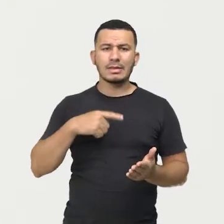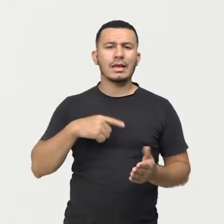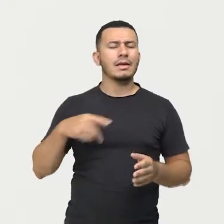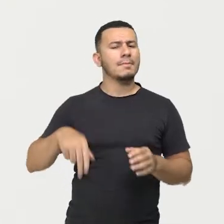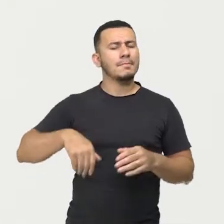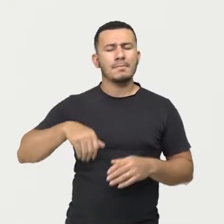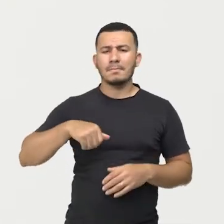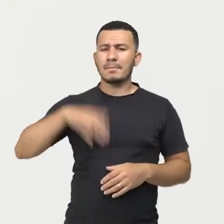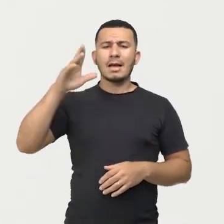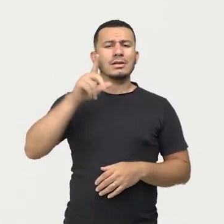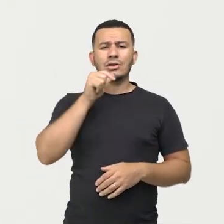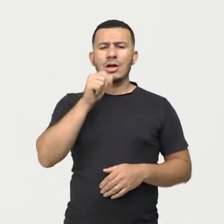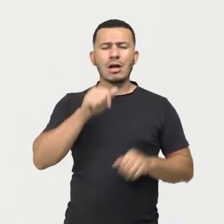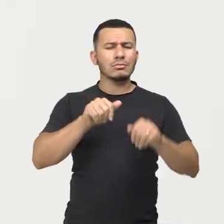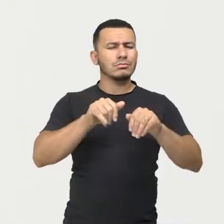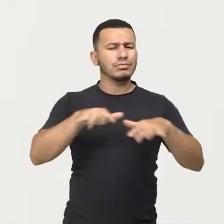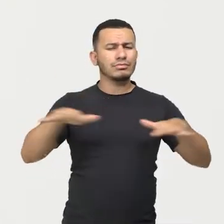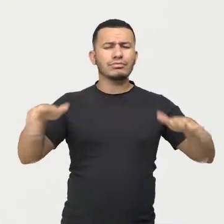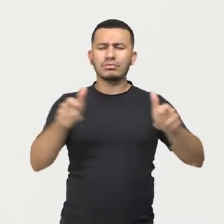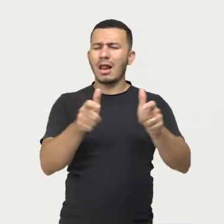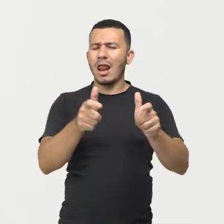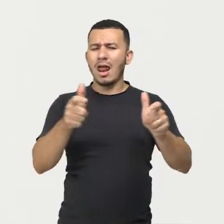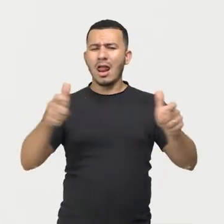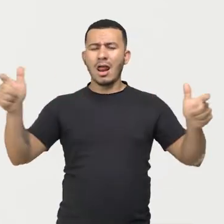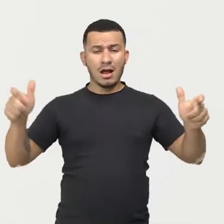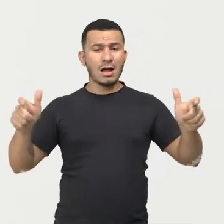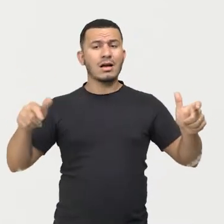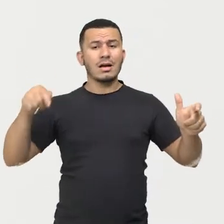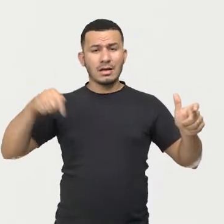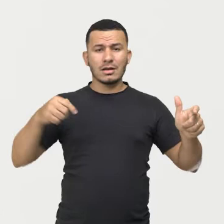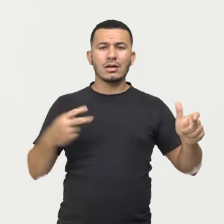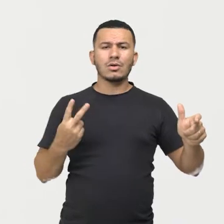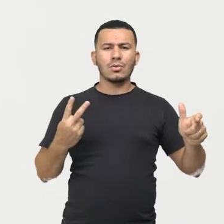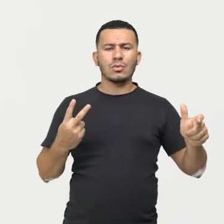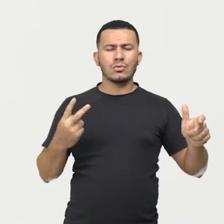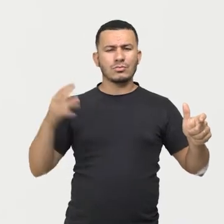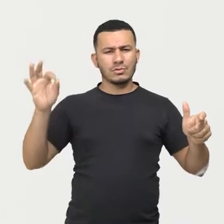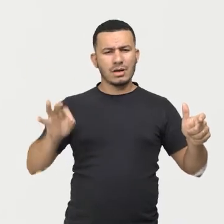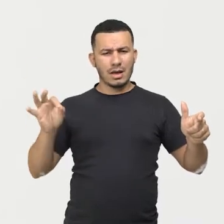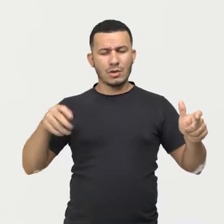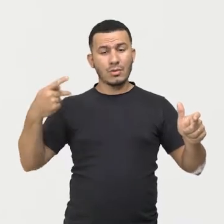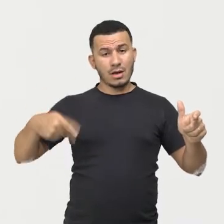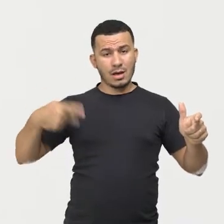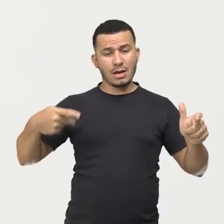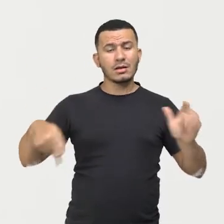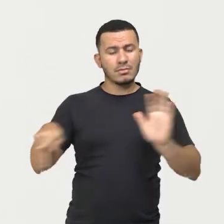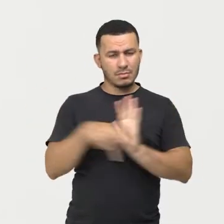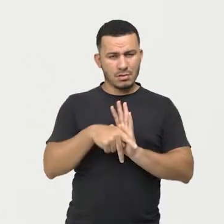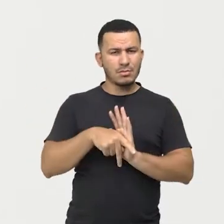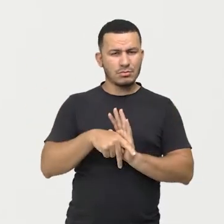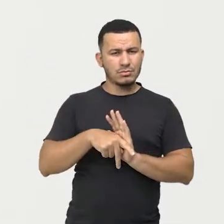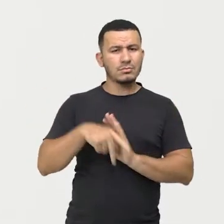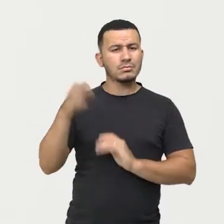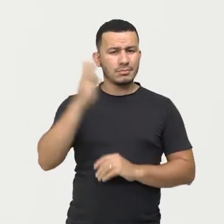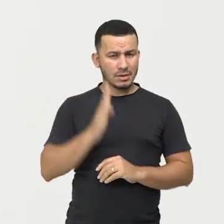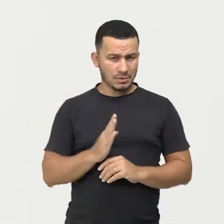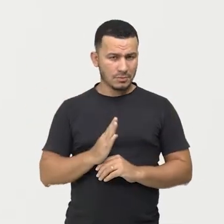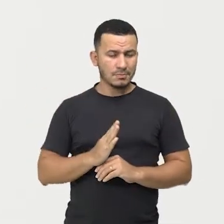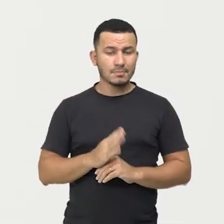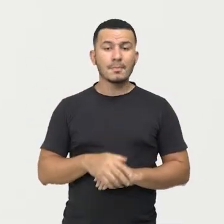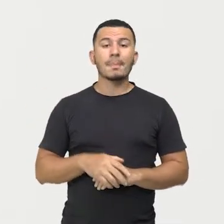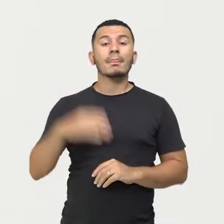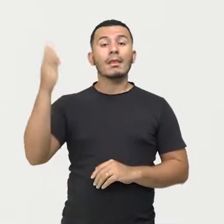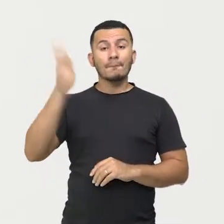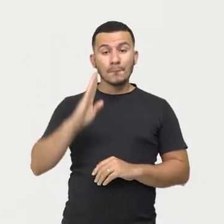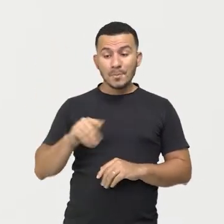em recursos hídricos, 12% da água doce mundial nós encontramos aqui no nosso país. E o